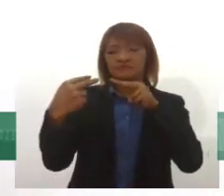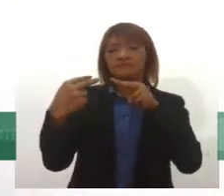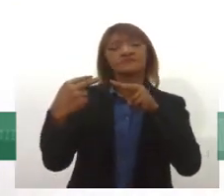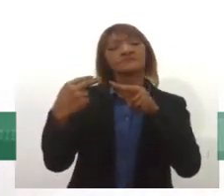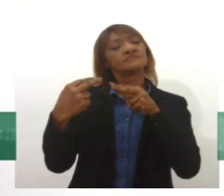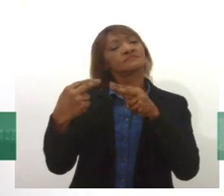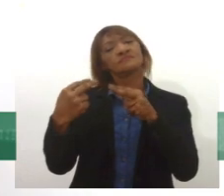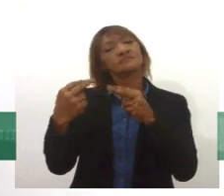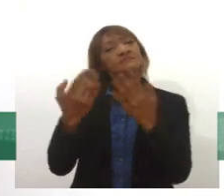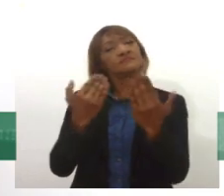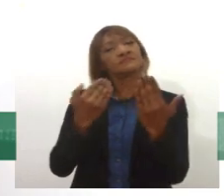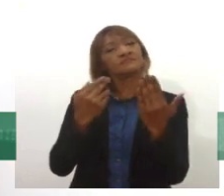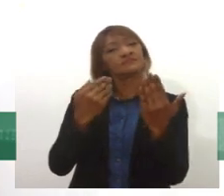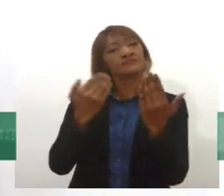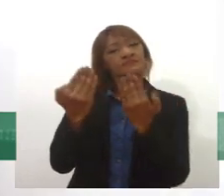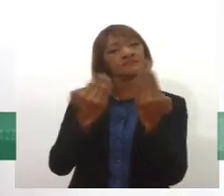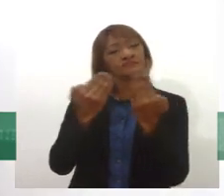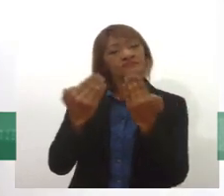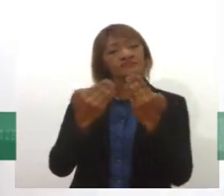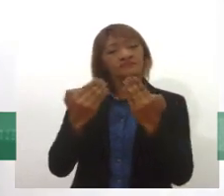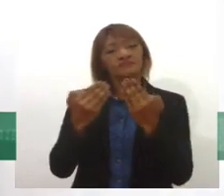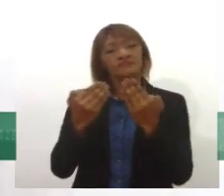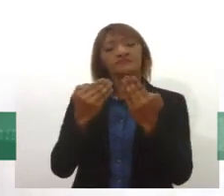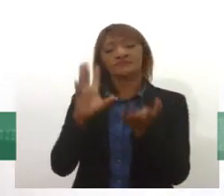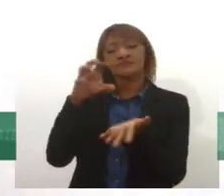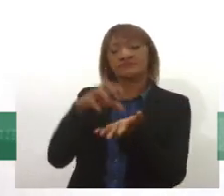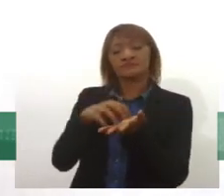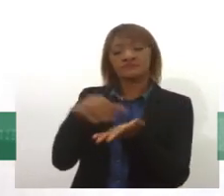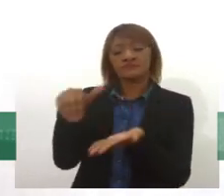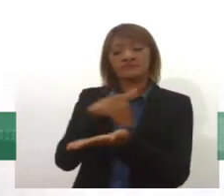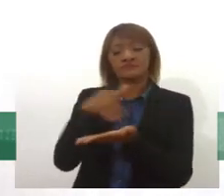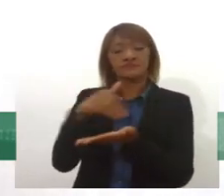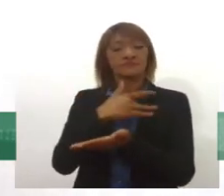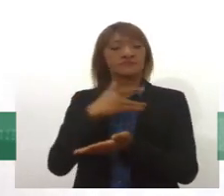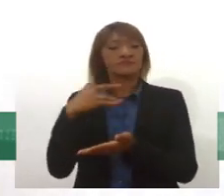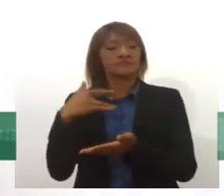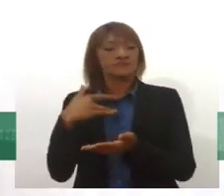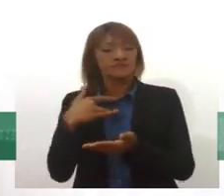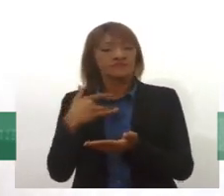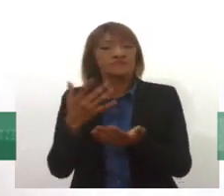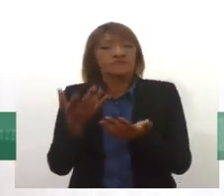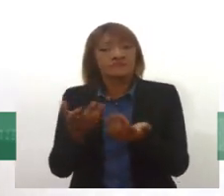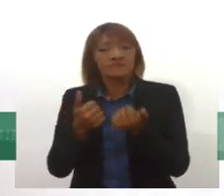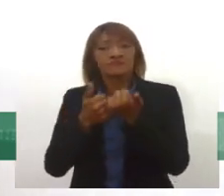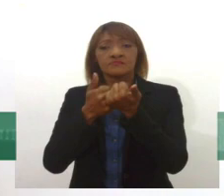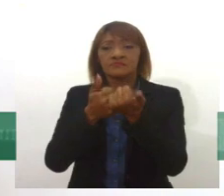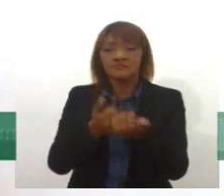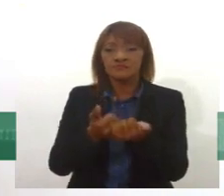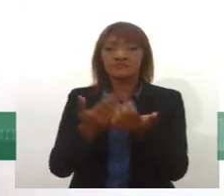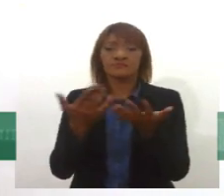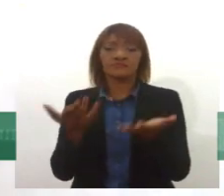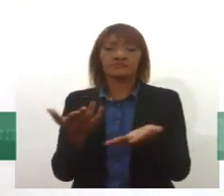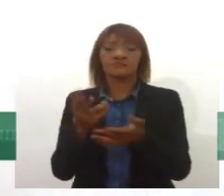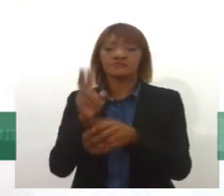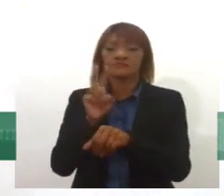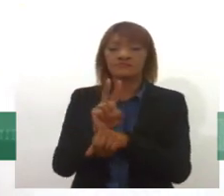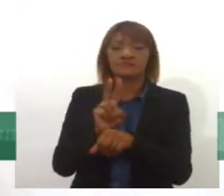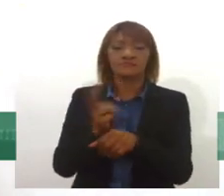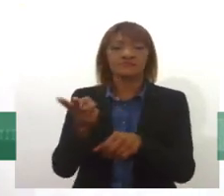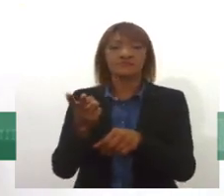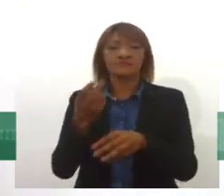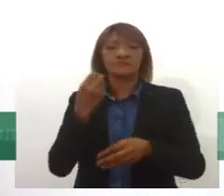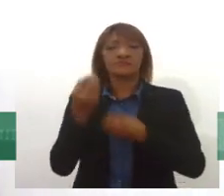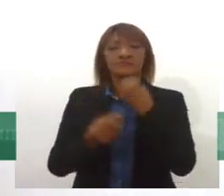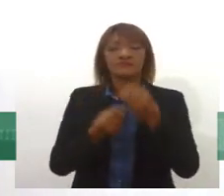Secretaria Municipal de Saúde, prestando justamente esse apoio de saúde mental, emocional,